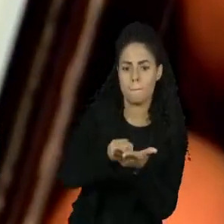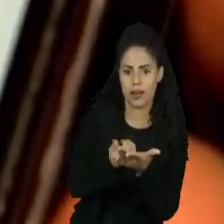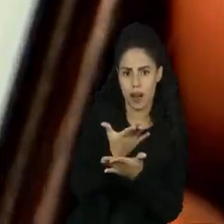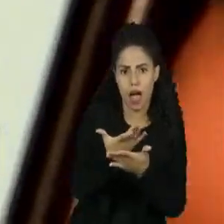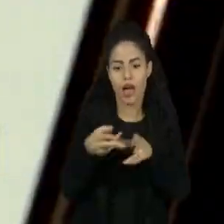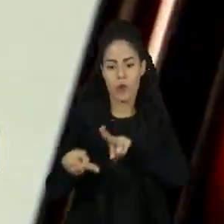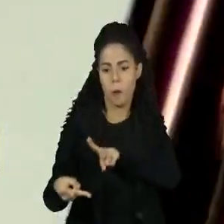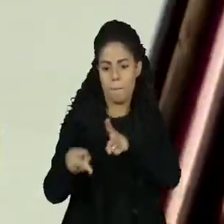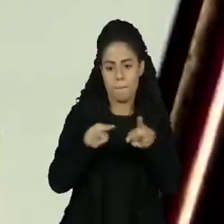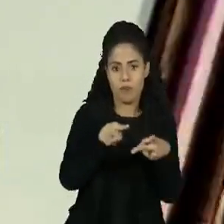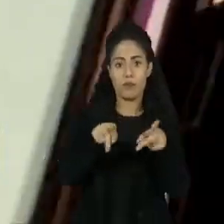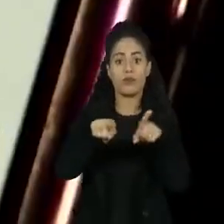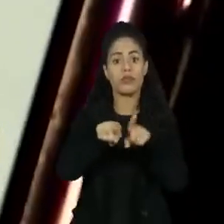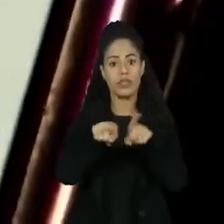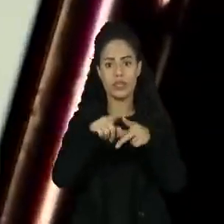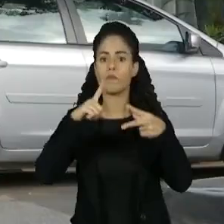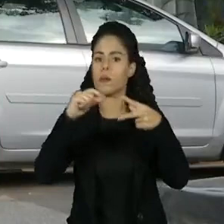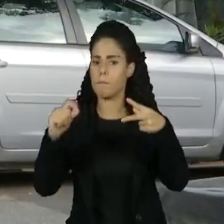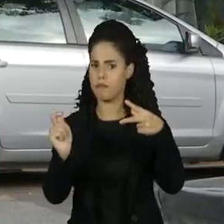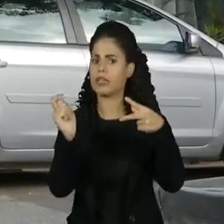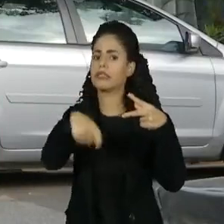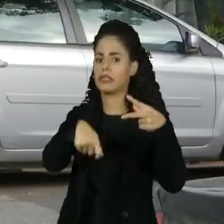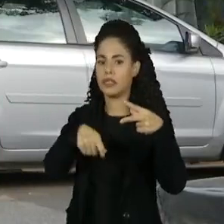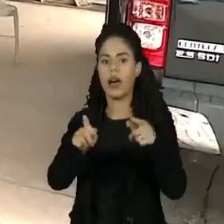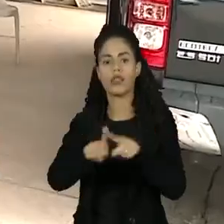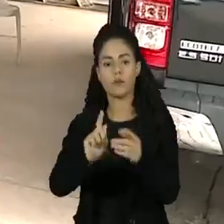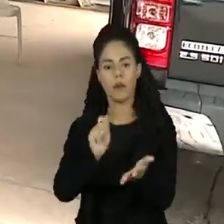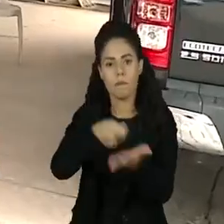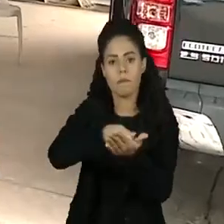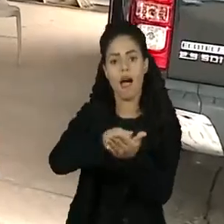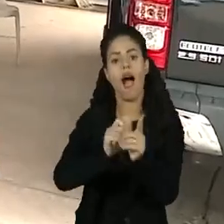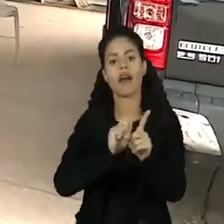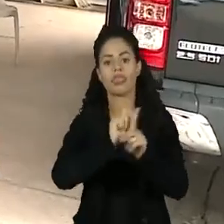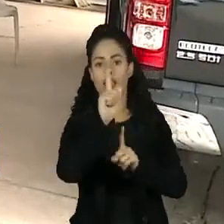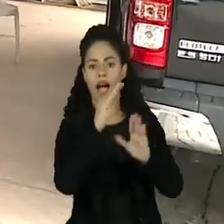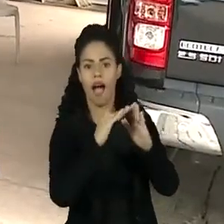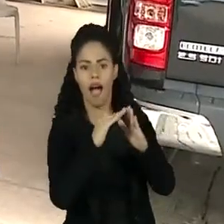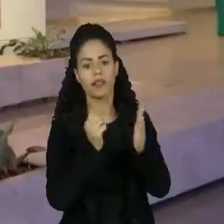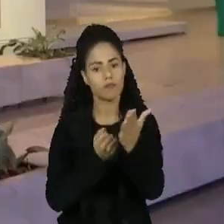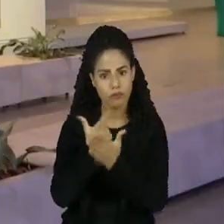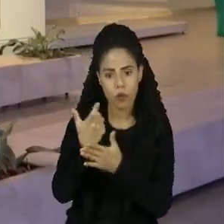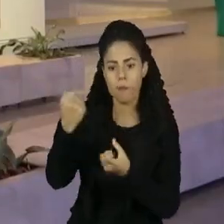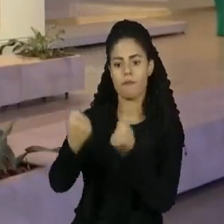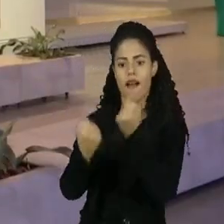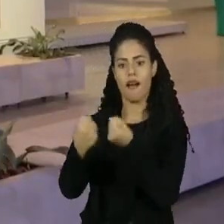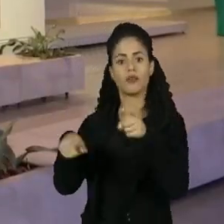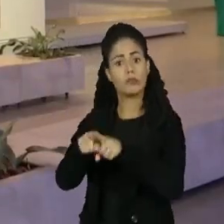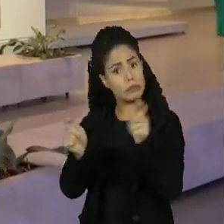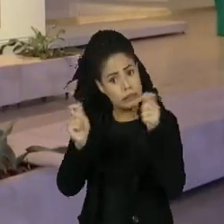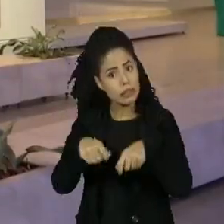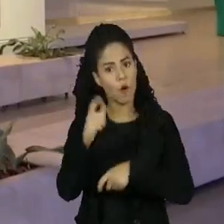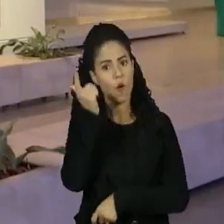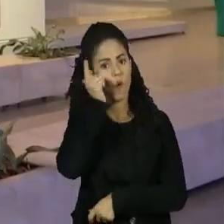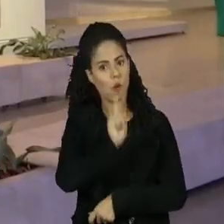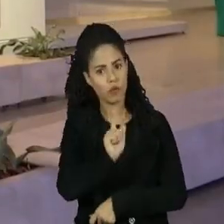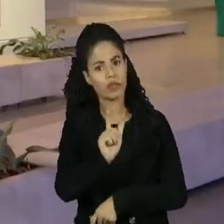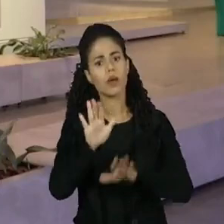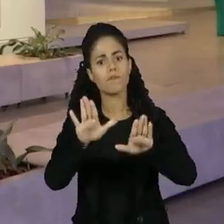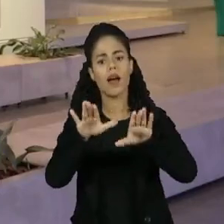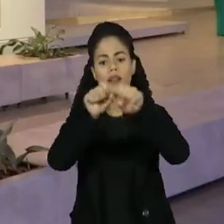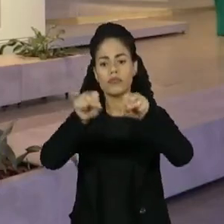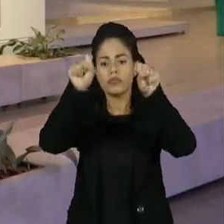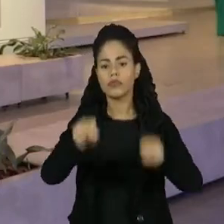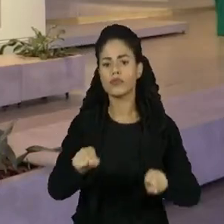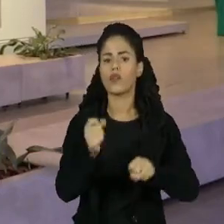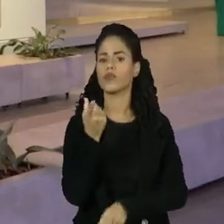transferências, inclusive via PIX, comprar imóveis, veículos e até títulos públicos. O sistema terá um